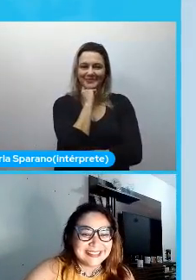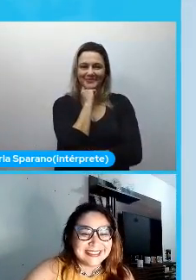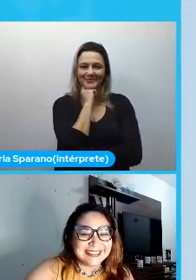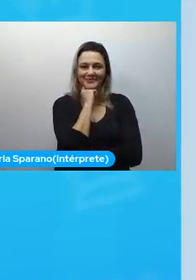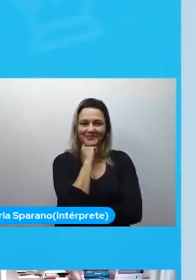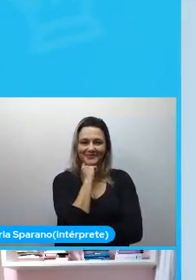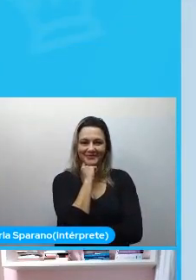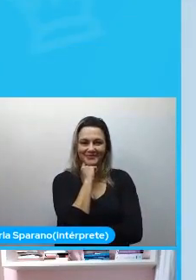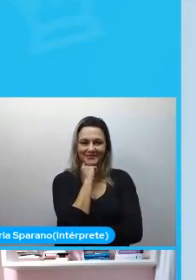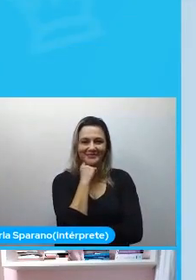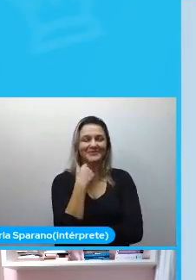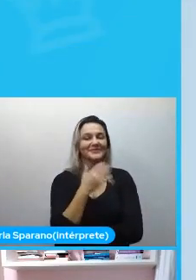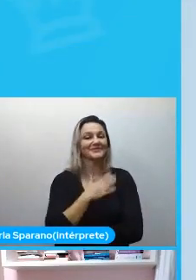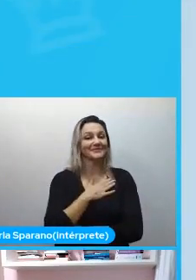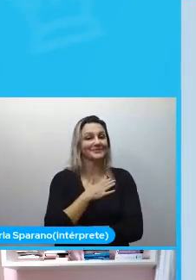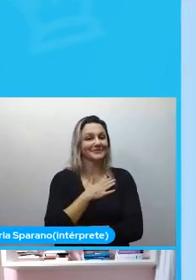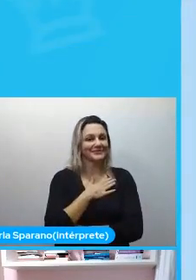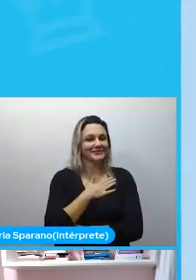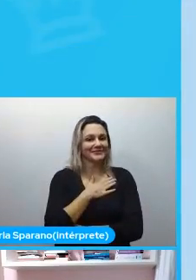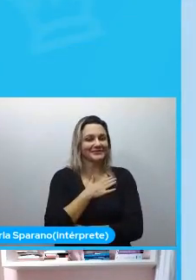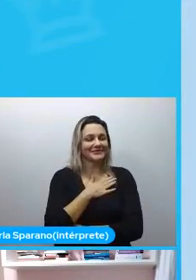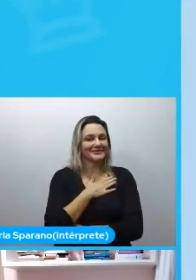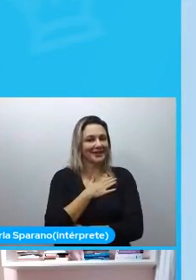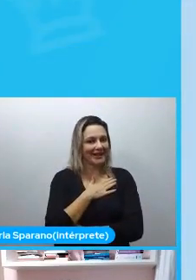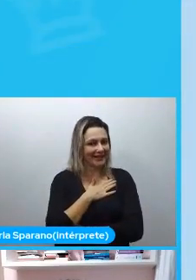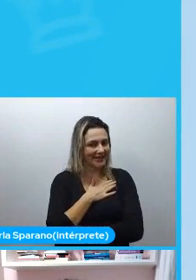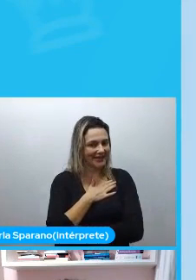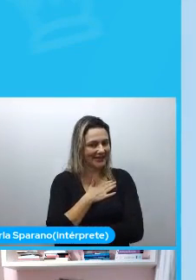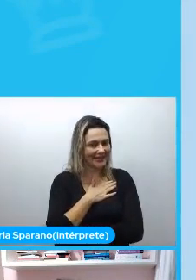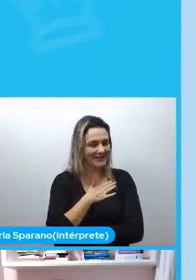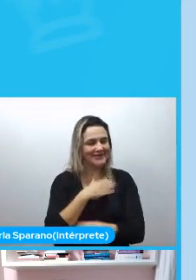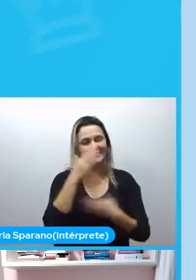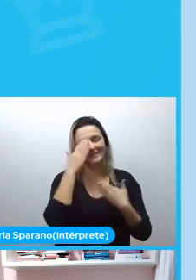Deixa eu dar aquela respirada. Obrigada, Débora.